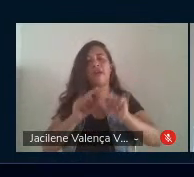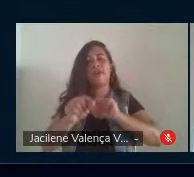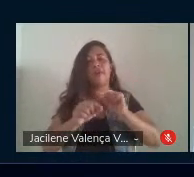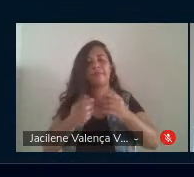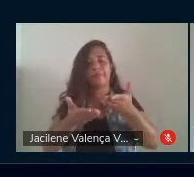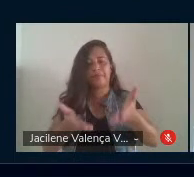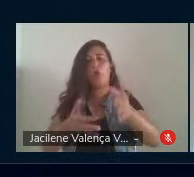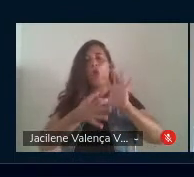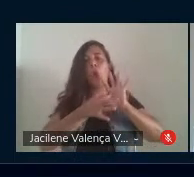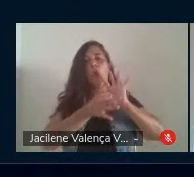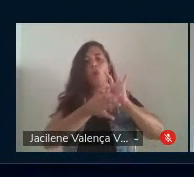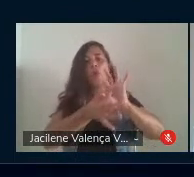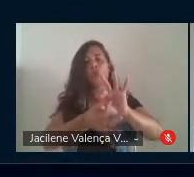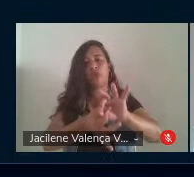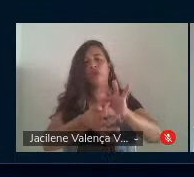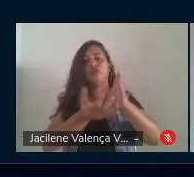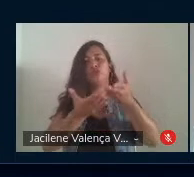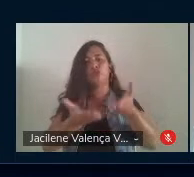contexto, né?